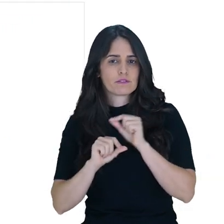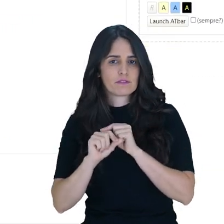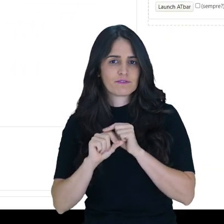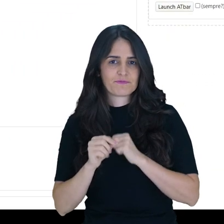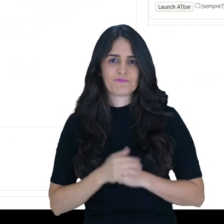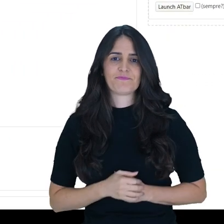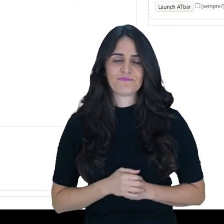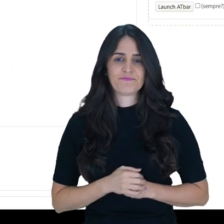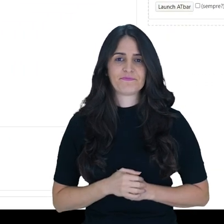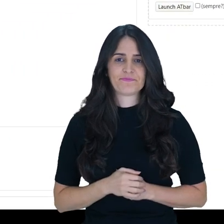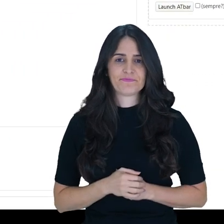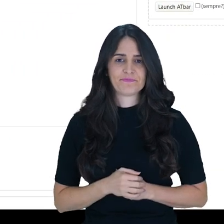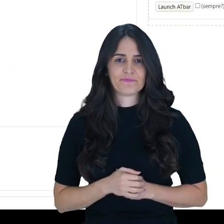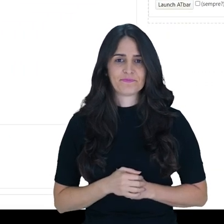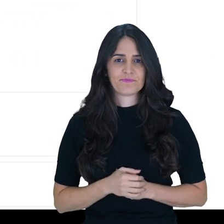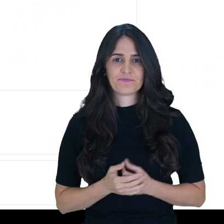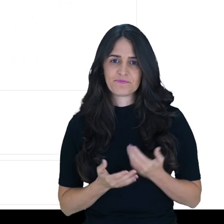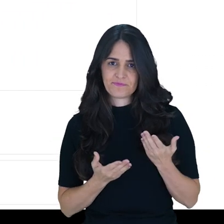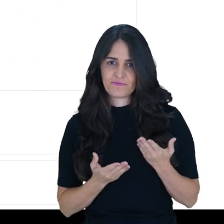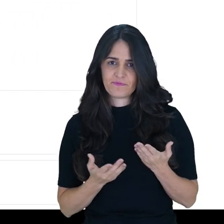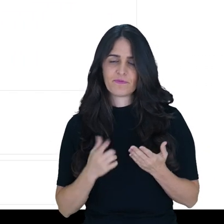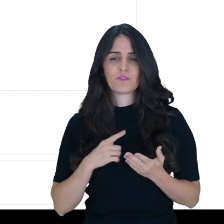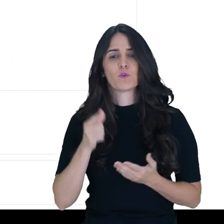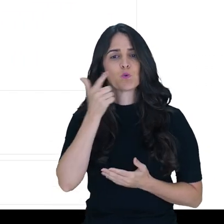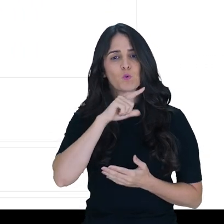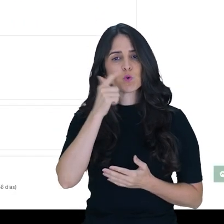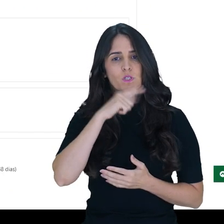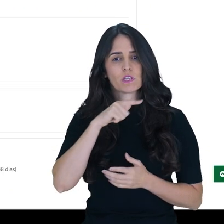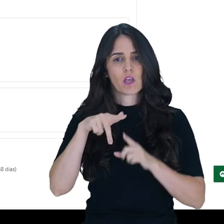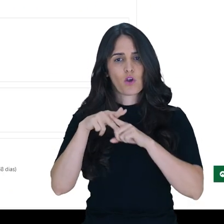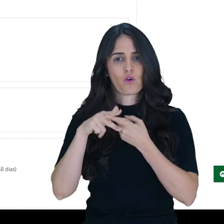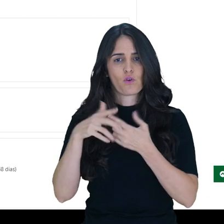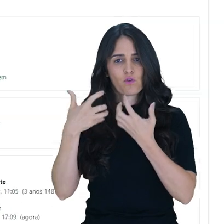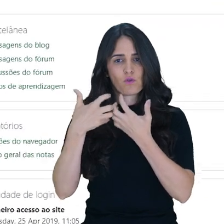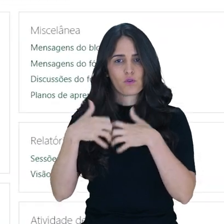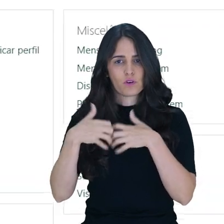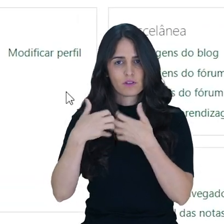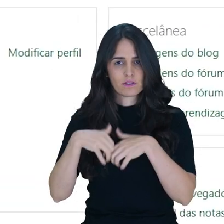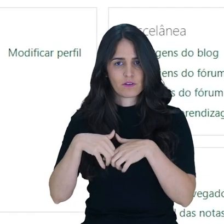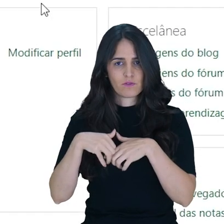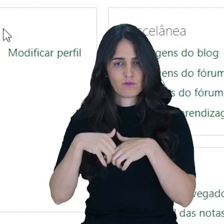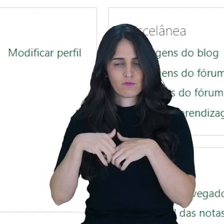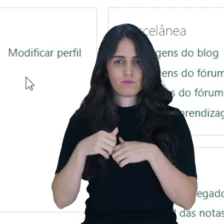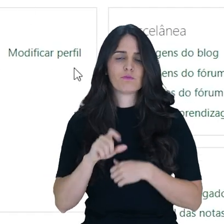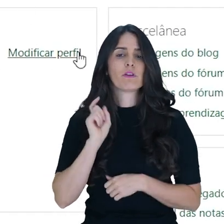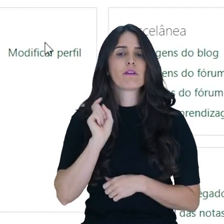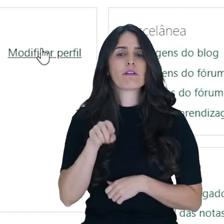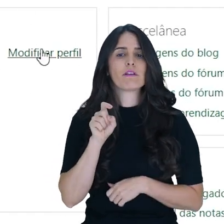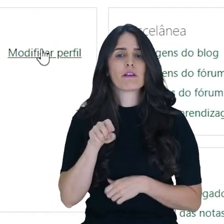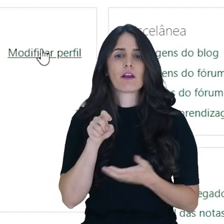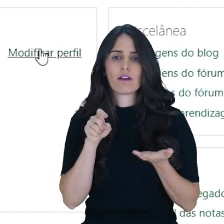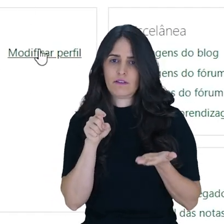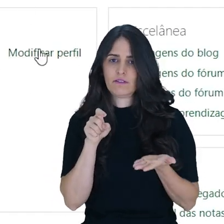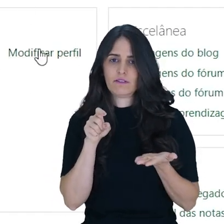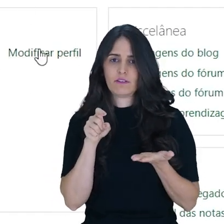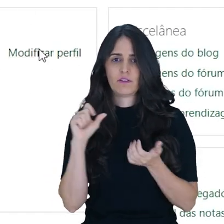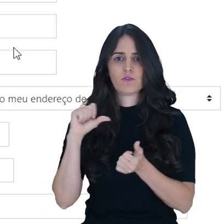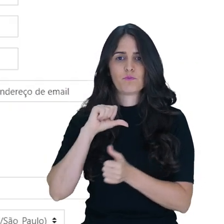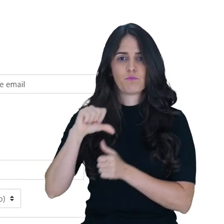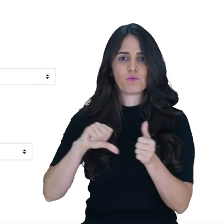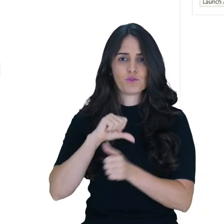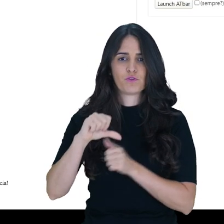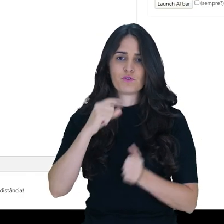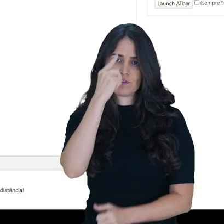perfil, então você vai chegar diretamente nas configurações e deve clicar aqui em modificar